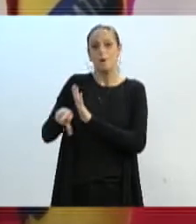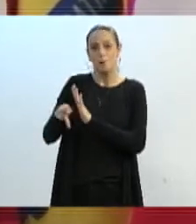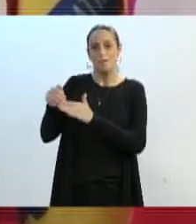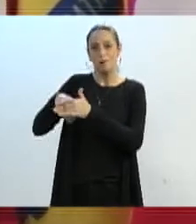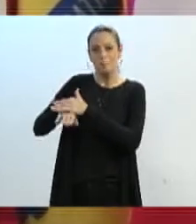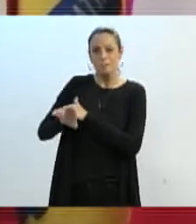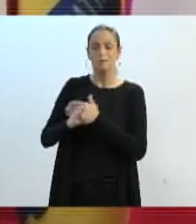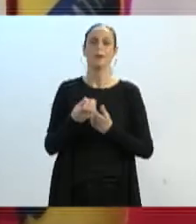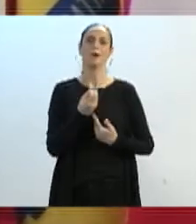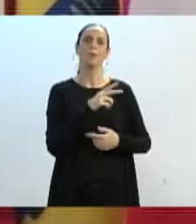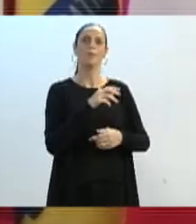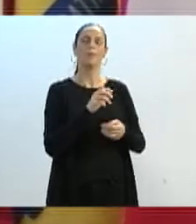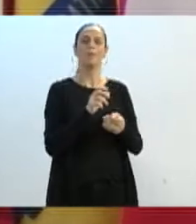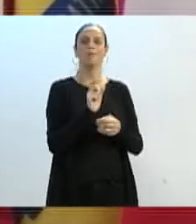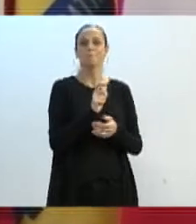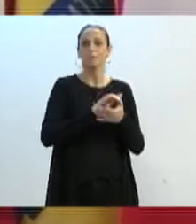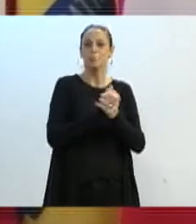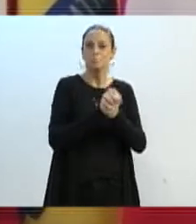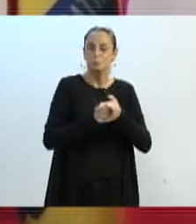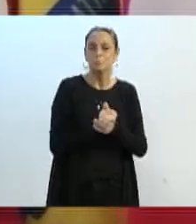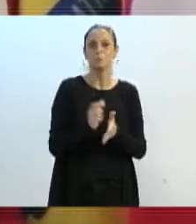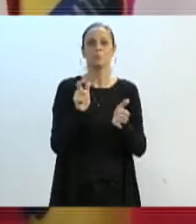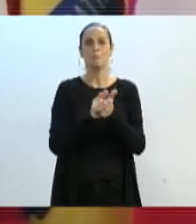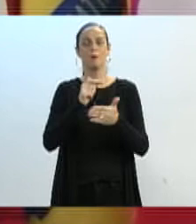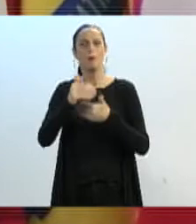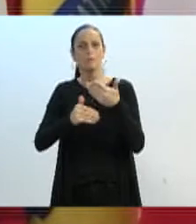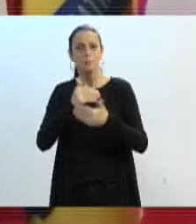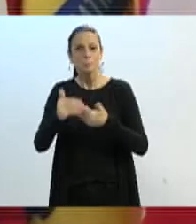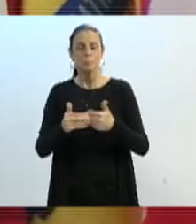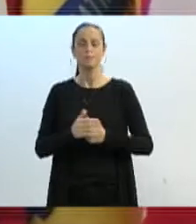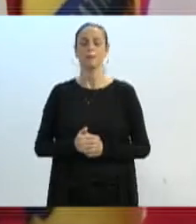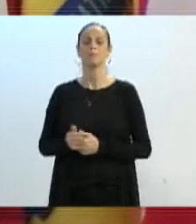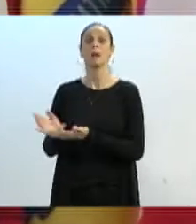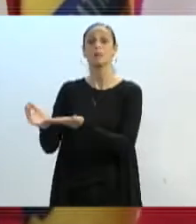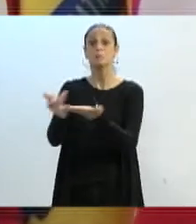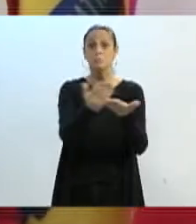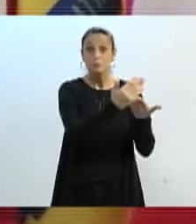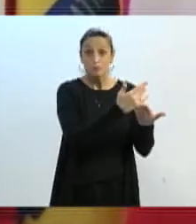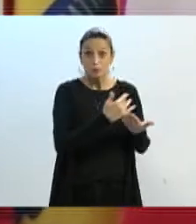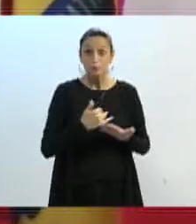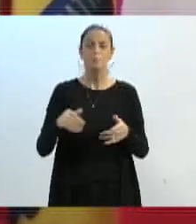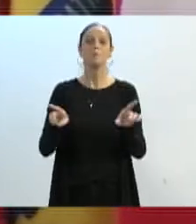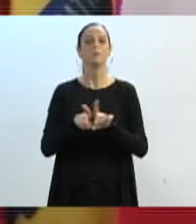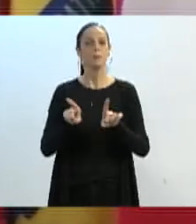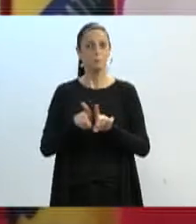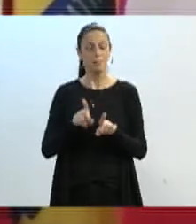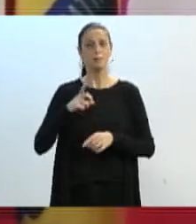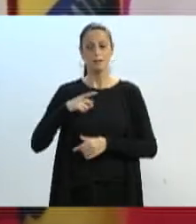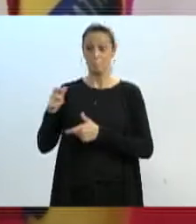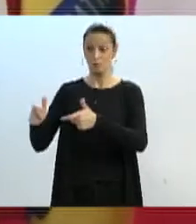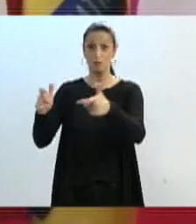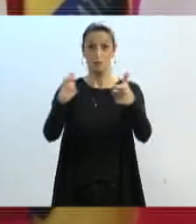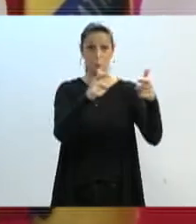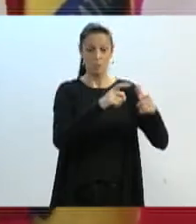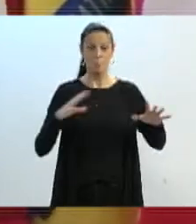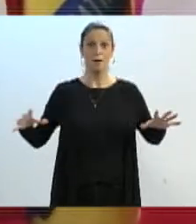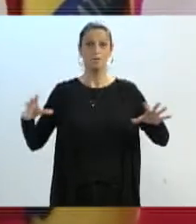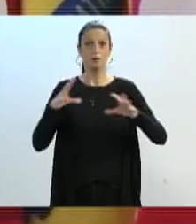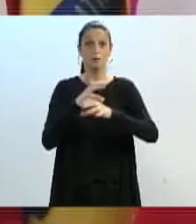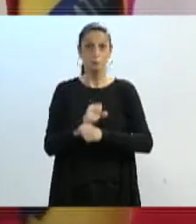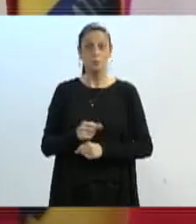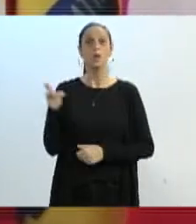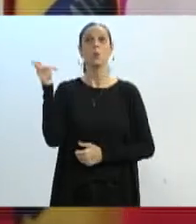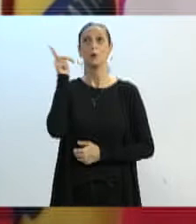higiênico e por aí vai. Em questão de arrecadação, nós também tivemos pontos de coleta e chegamos a arrecadar